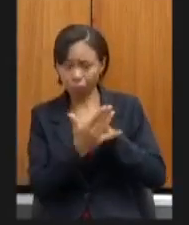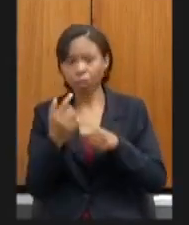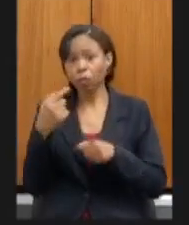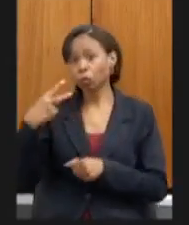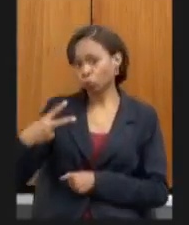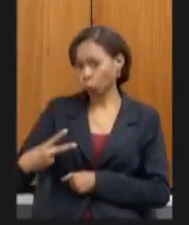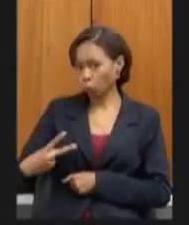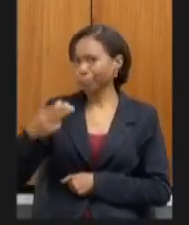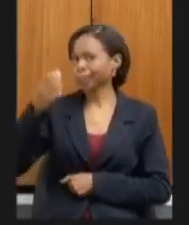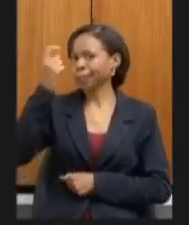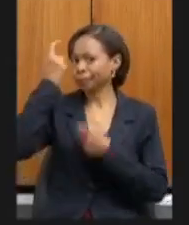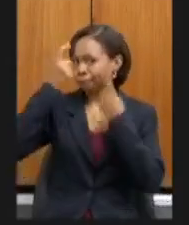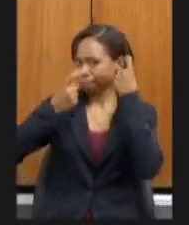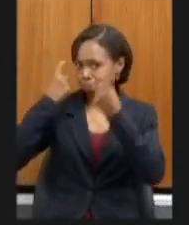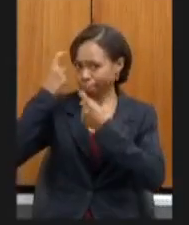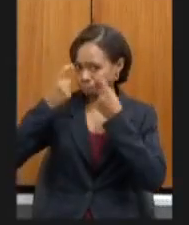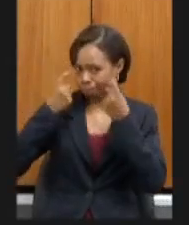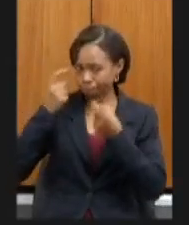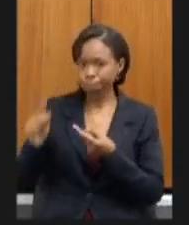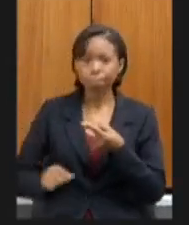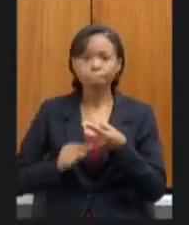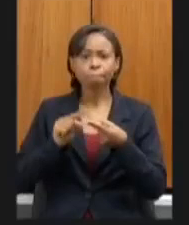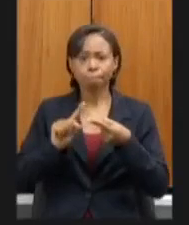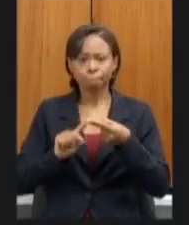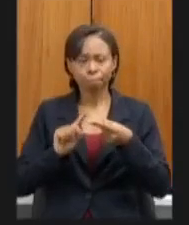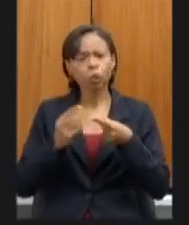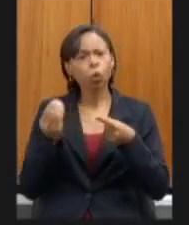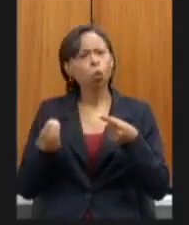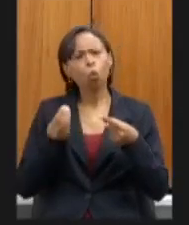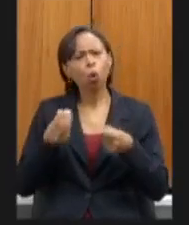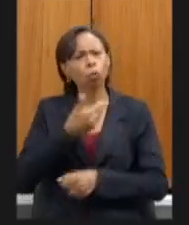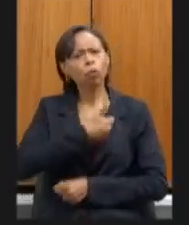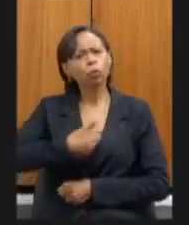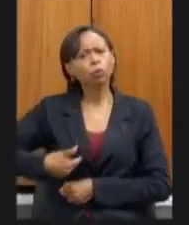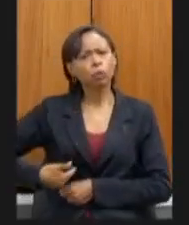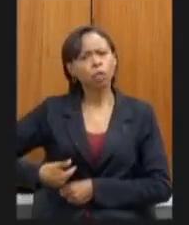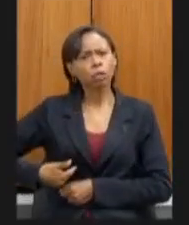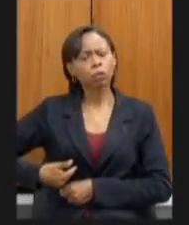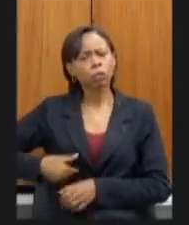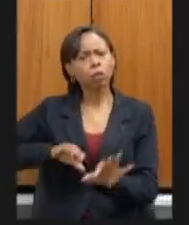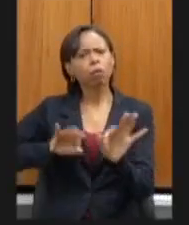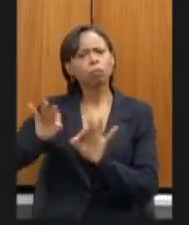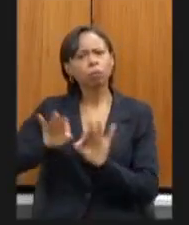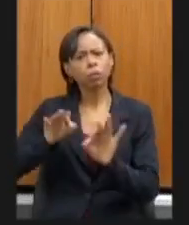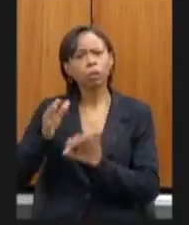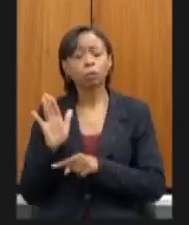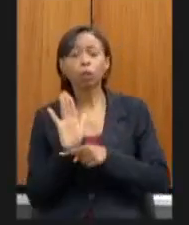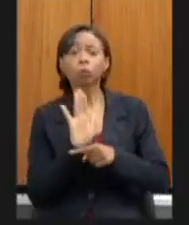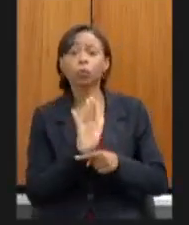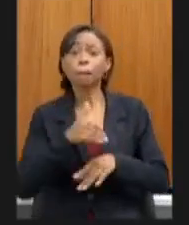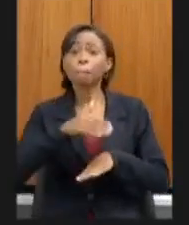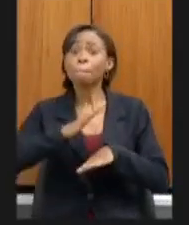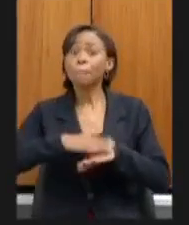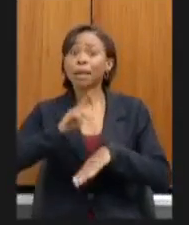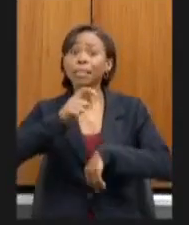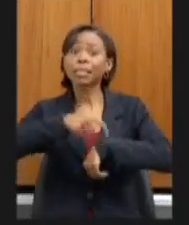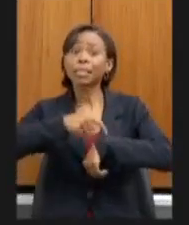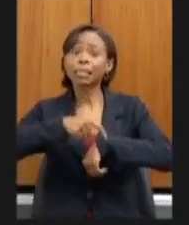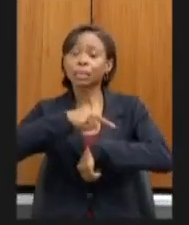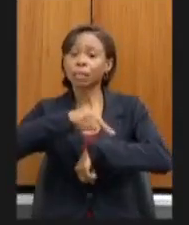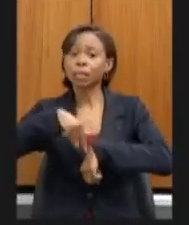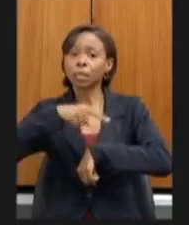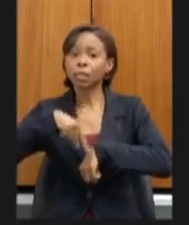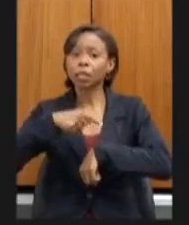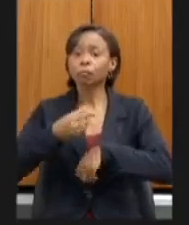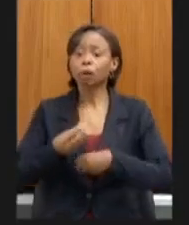primeiro como o Estado está se organizando para estender o atendimento da assistência